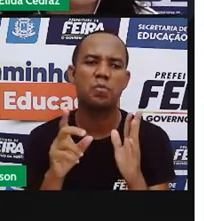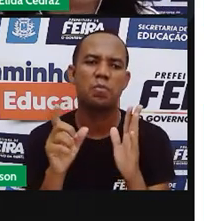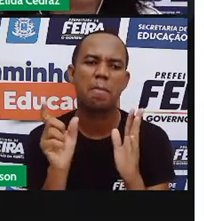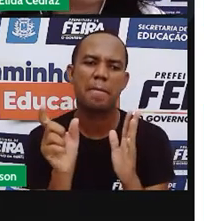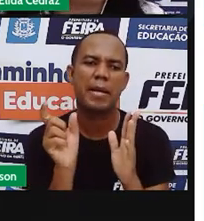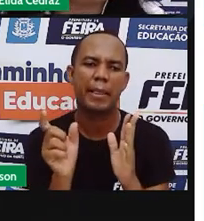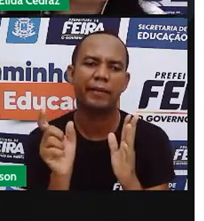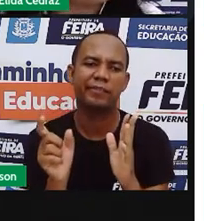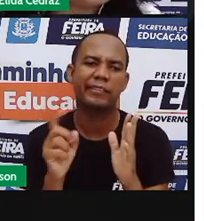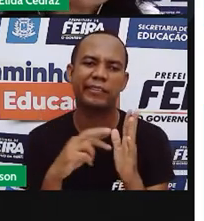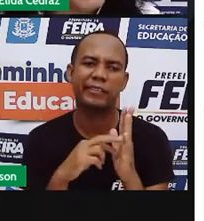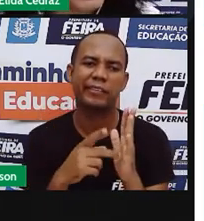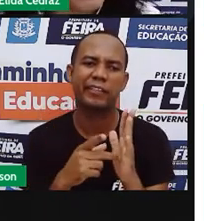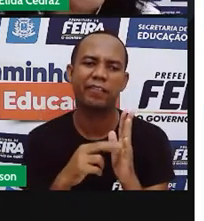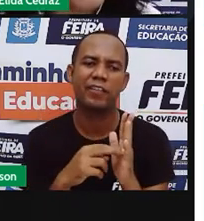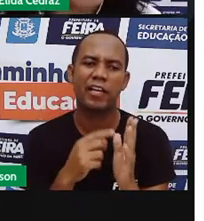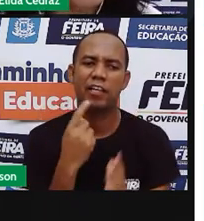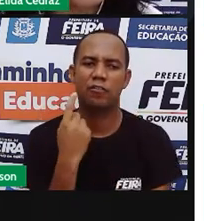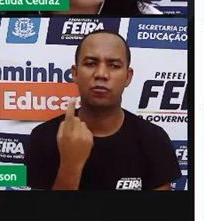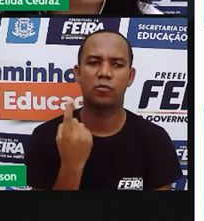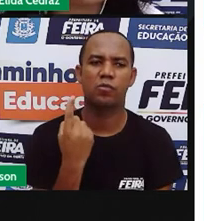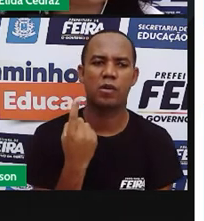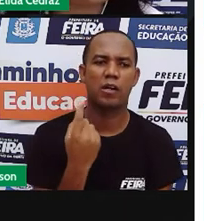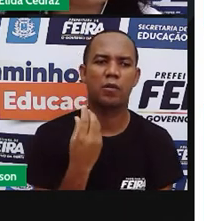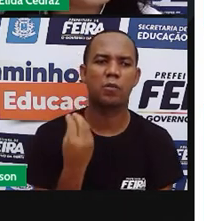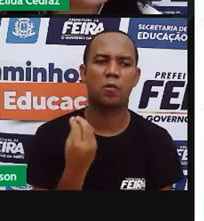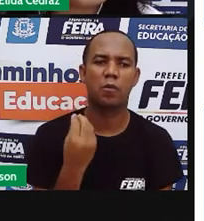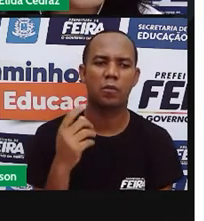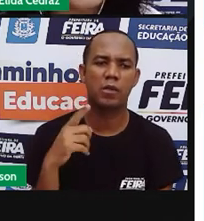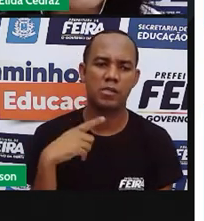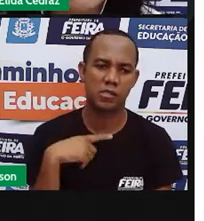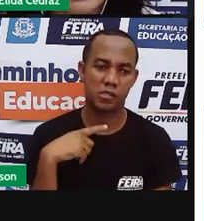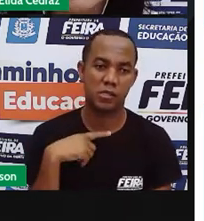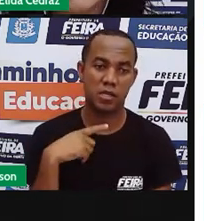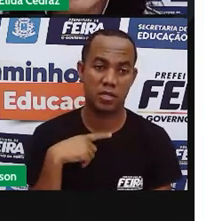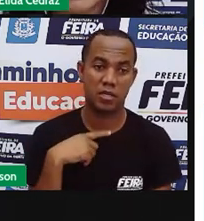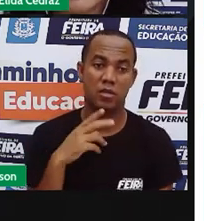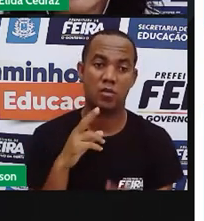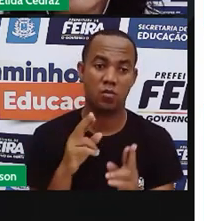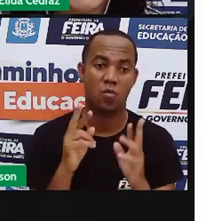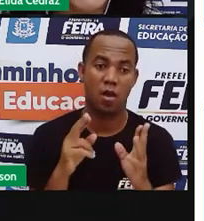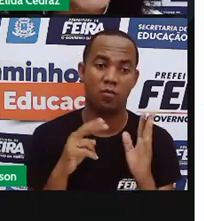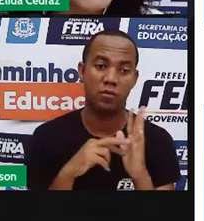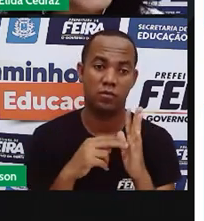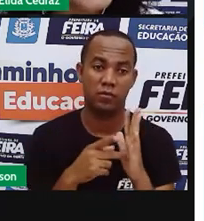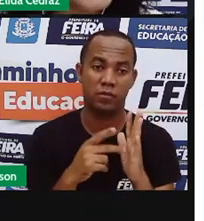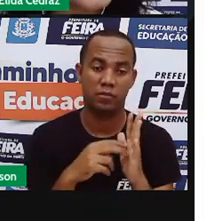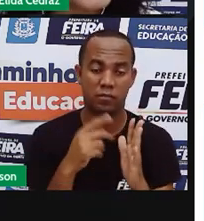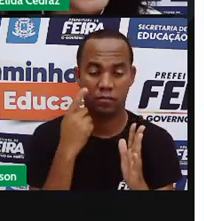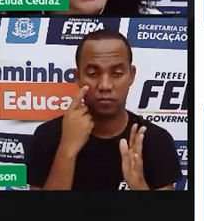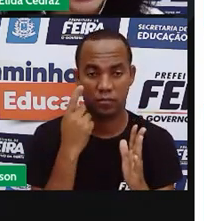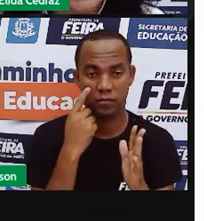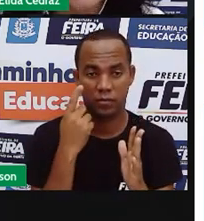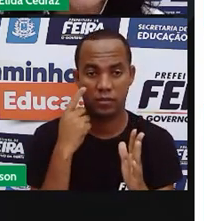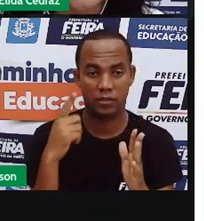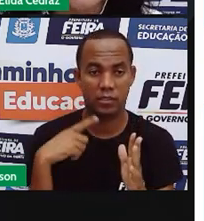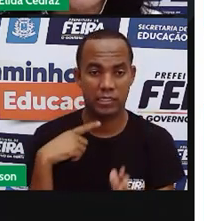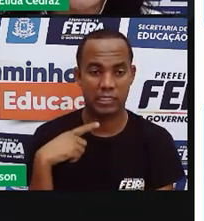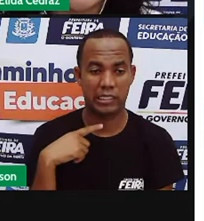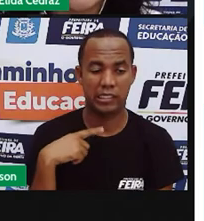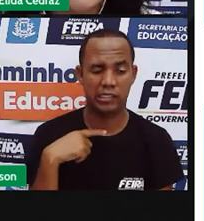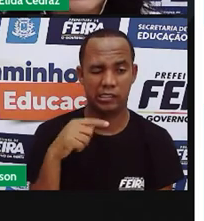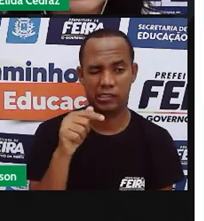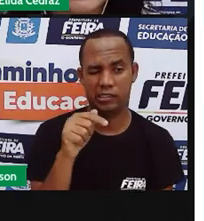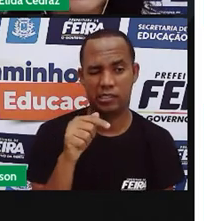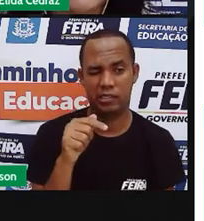sete. Uma palavra que tenha o mesmo significado de corajoso e que tenha sete letras.